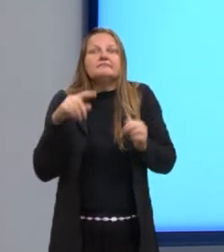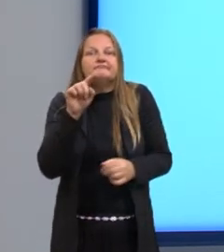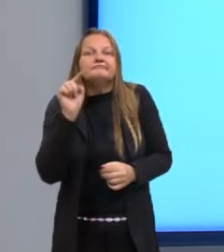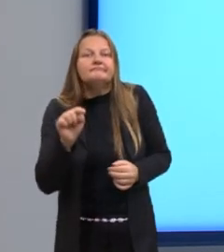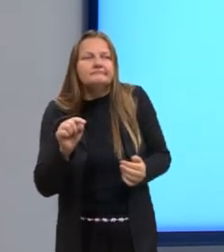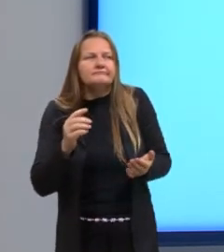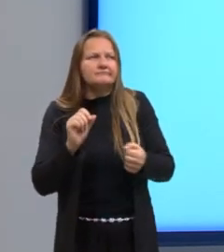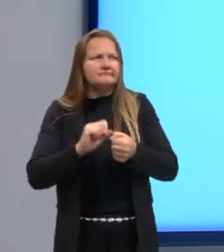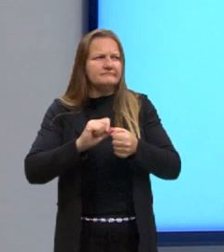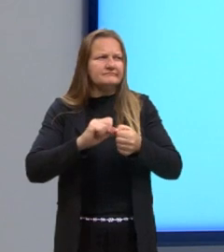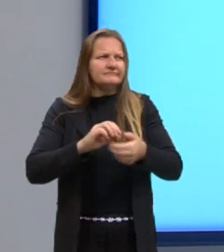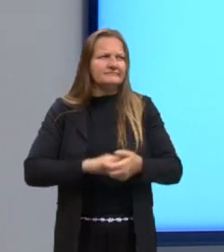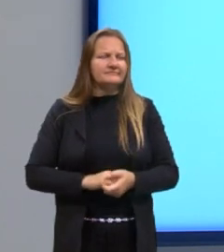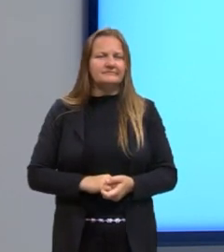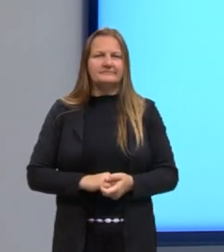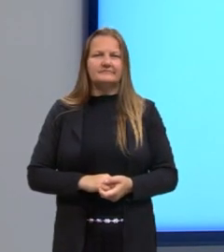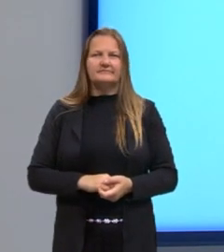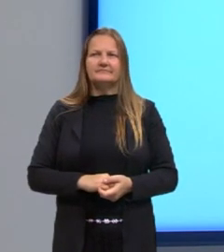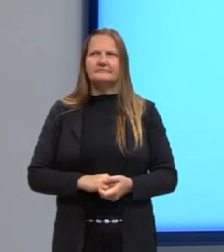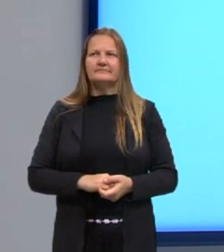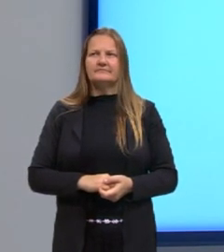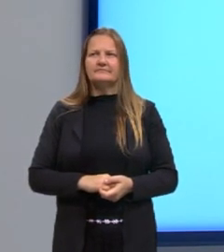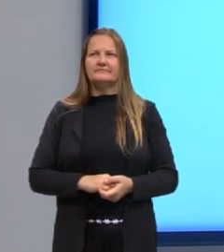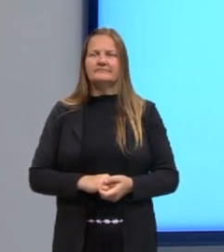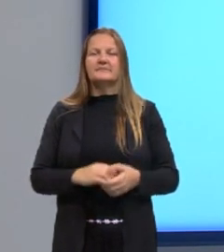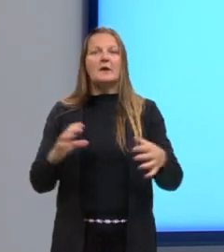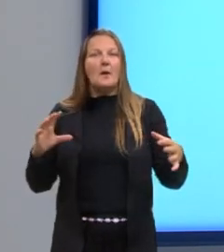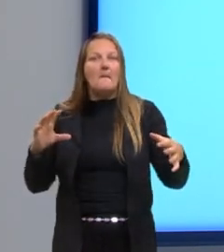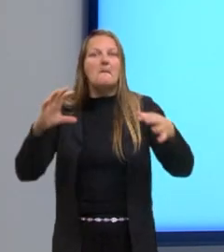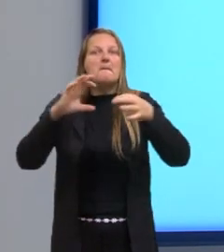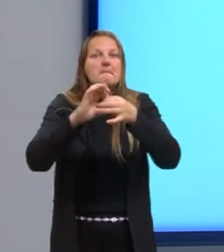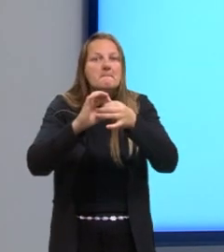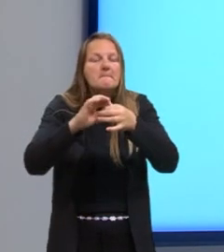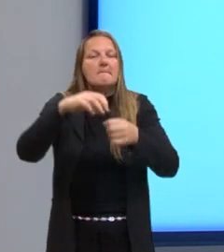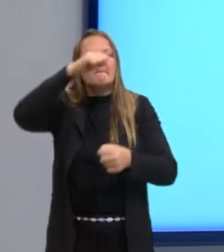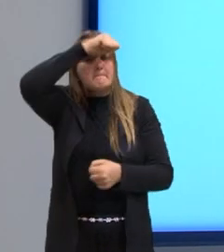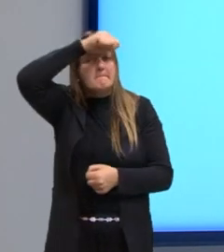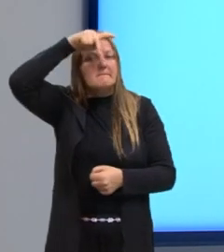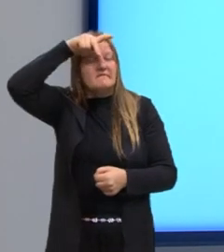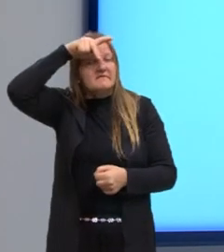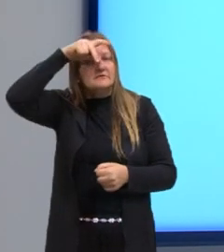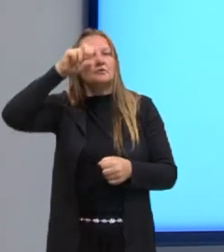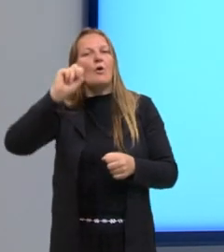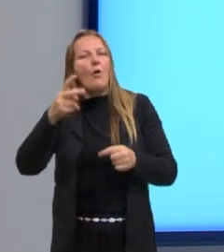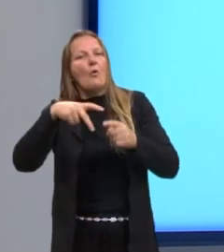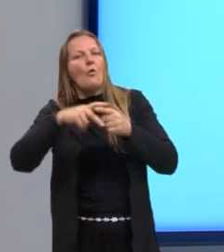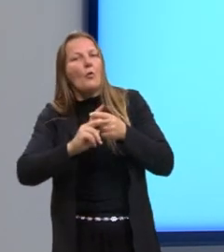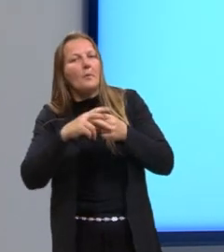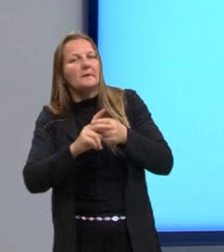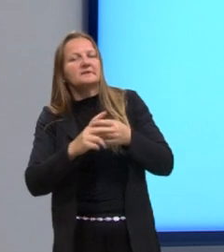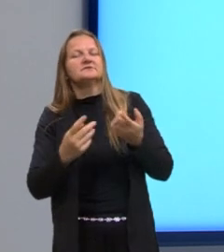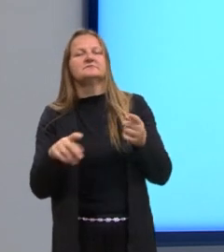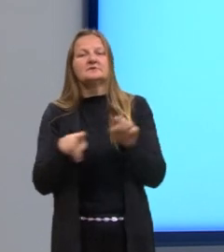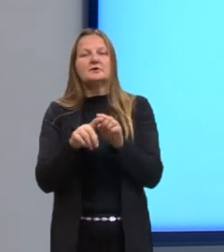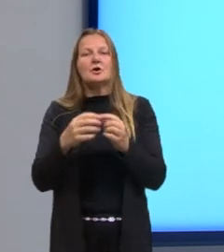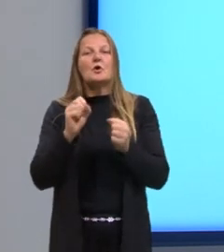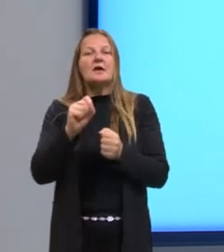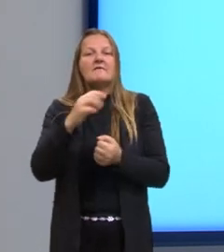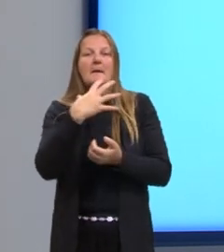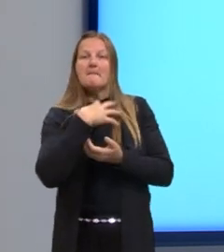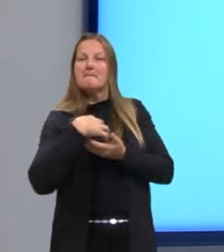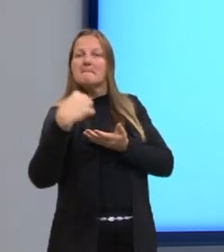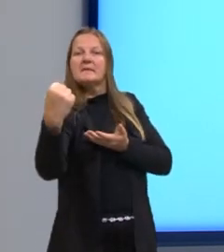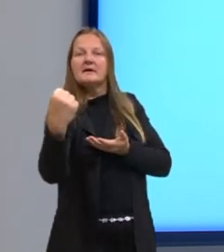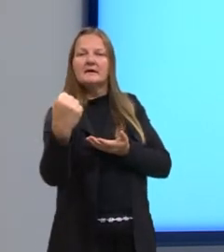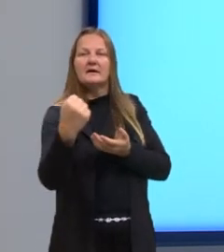E aí, gente, a melhor opção é firmar parceria com a Prefeitura ou Cooperativa de Catadores para recolher todos